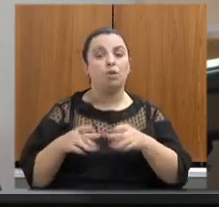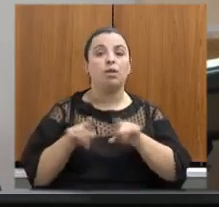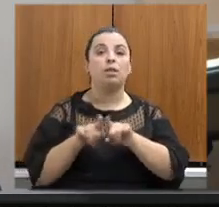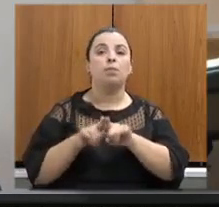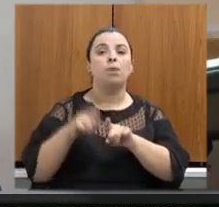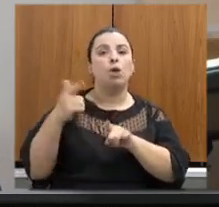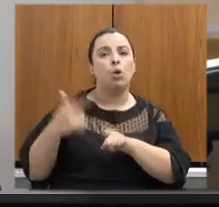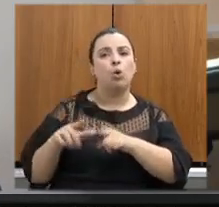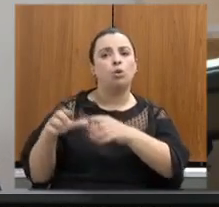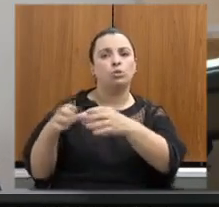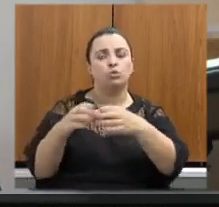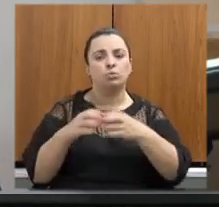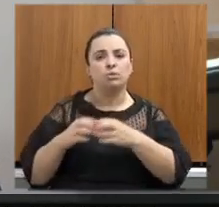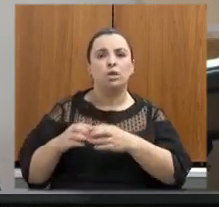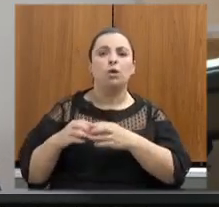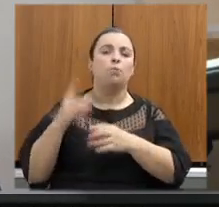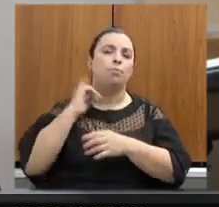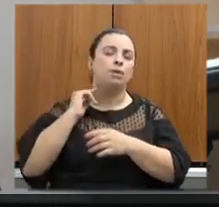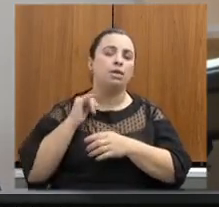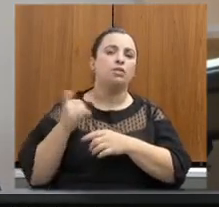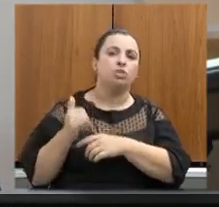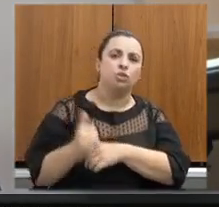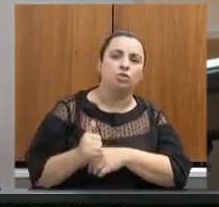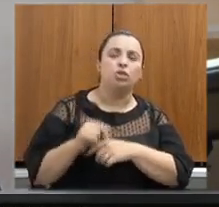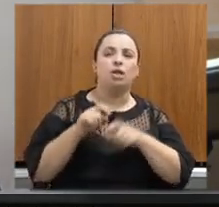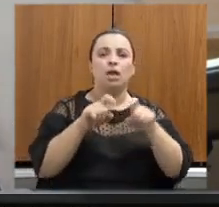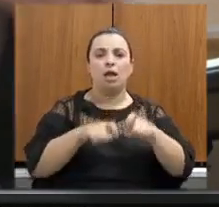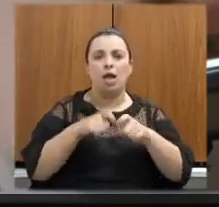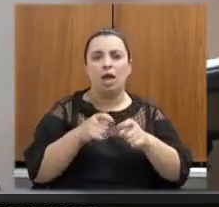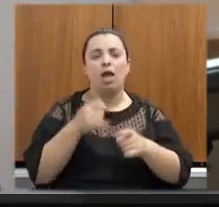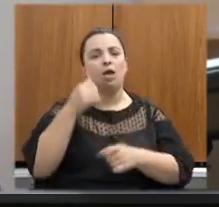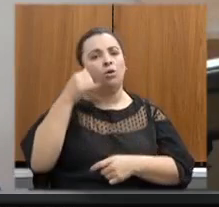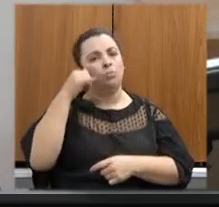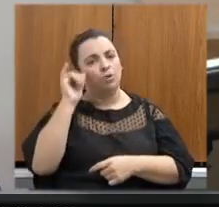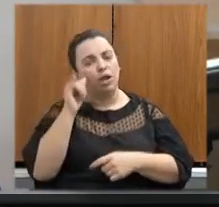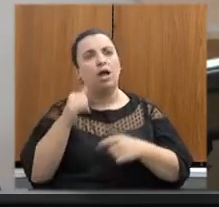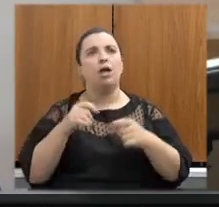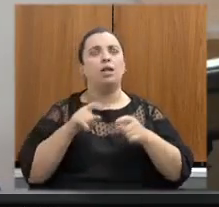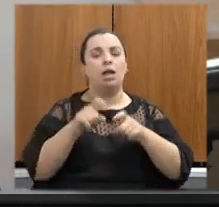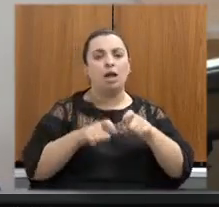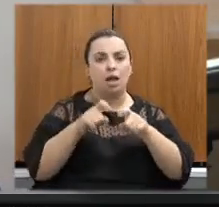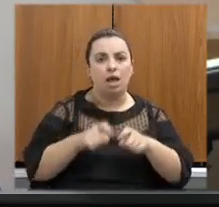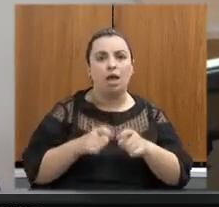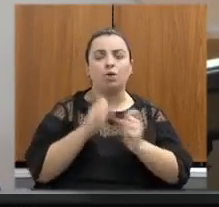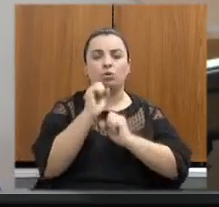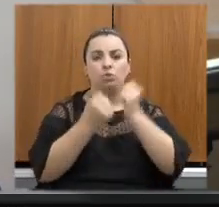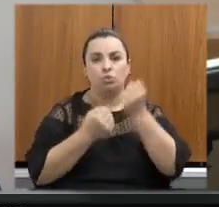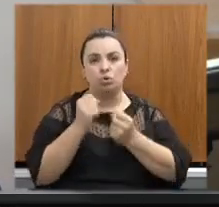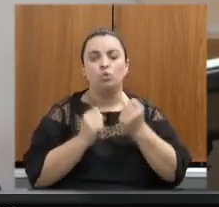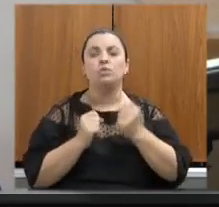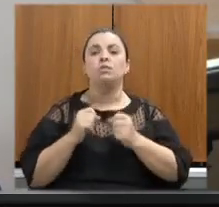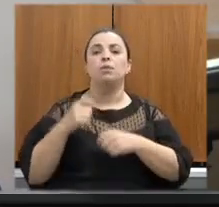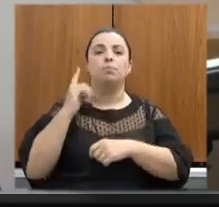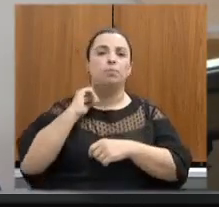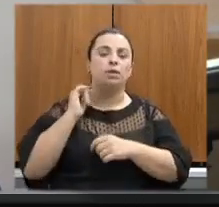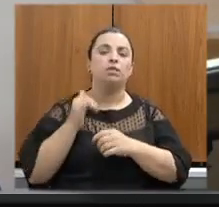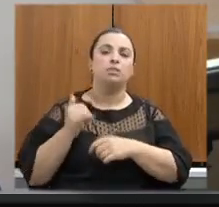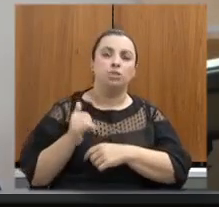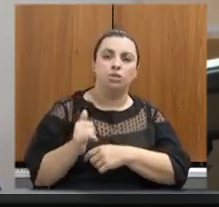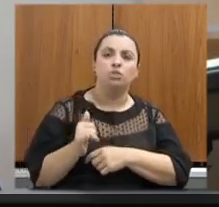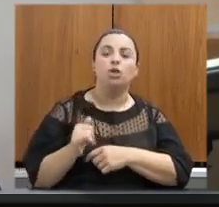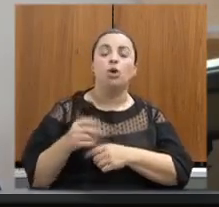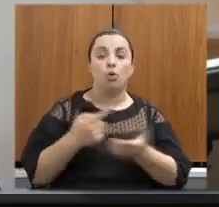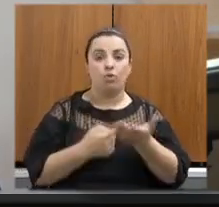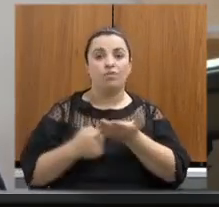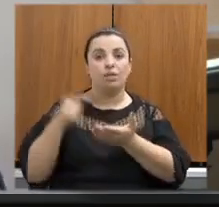Energia, de Agropecuária e Agroindústria, de Energias Renováveis e Recursos Hídricos, convidadas para essa reunião, bem como aos demais